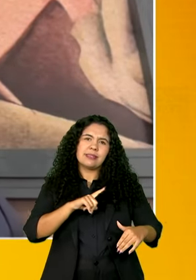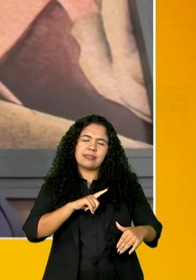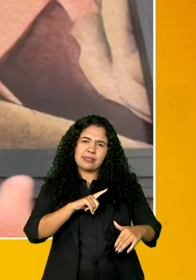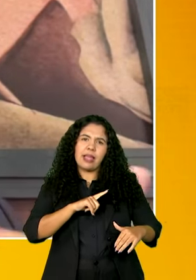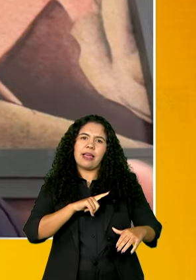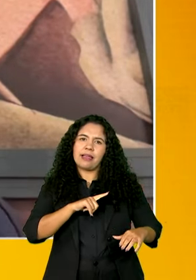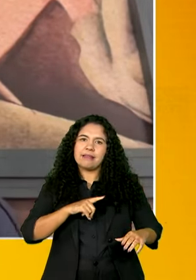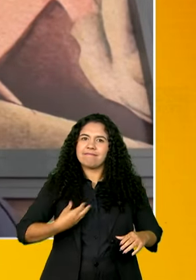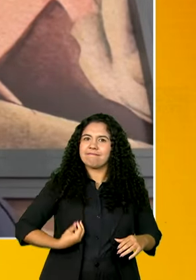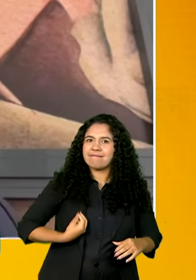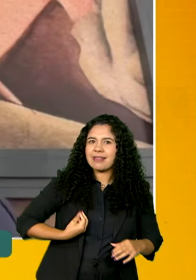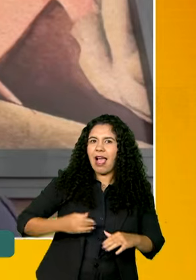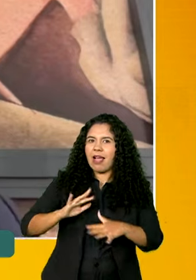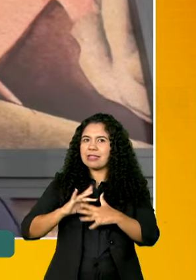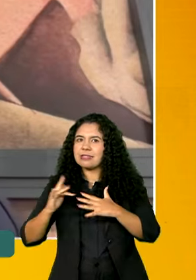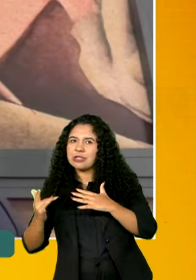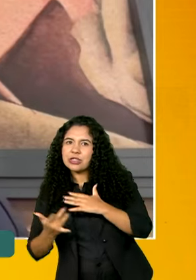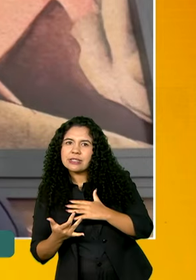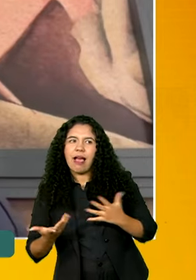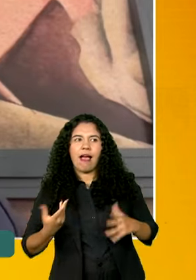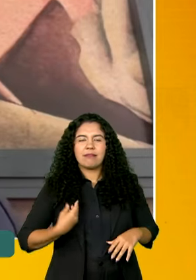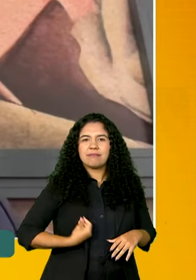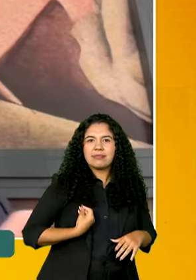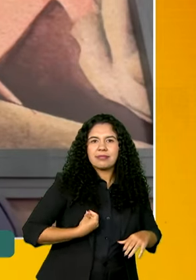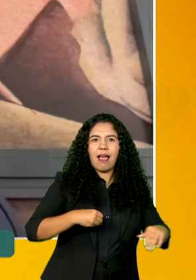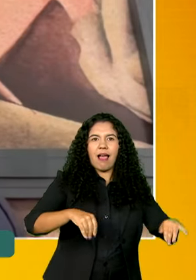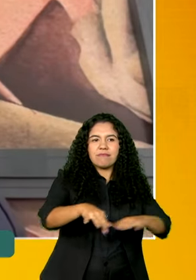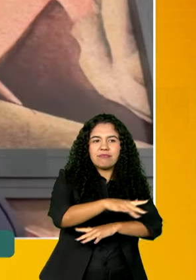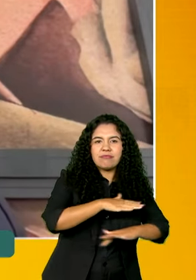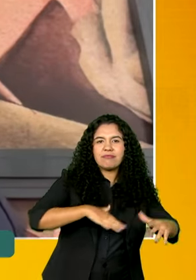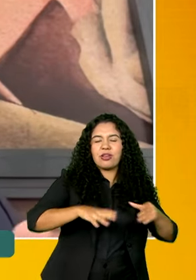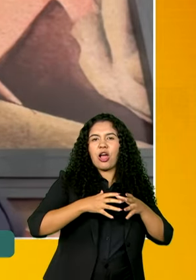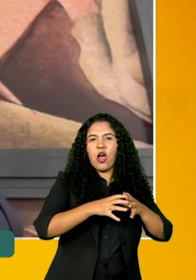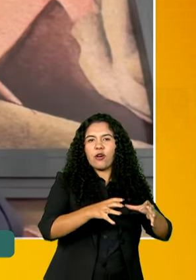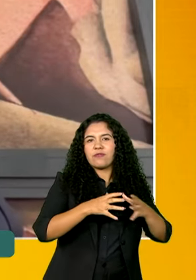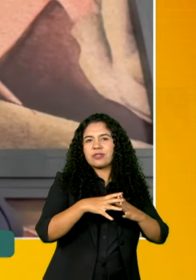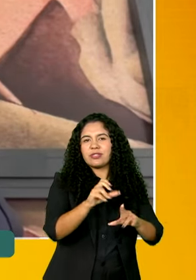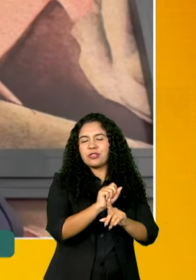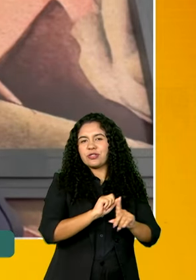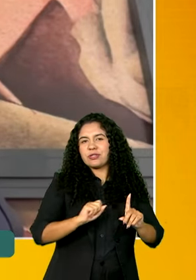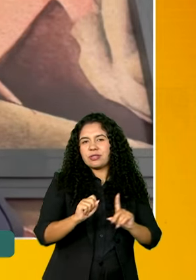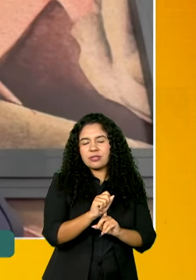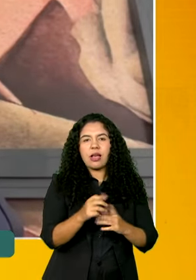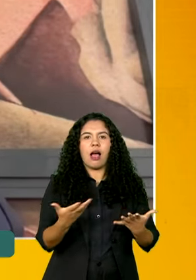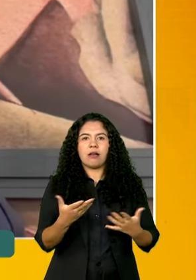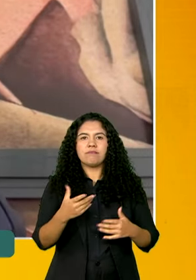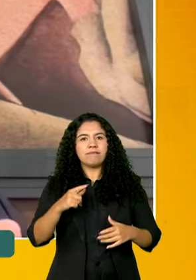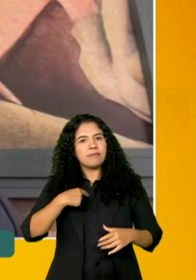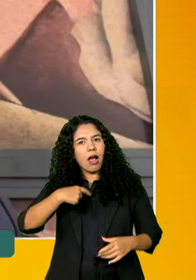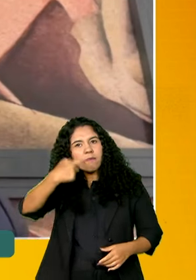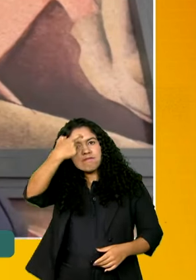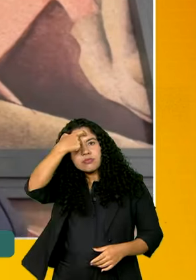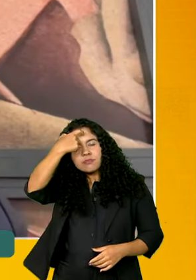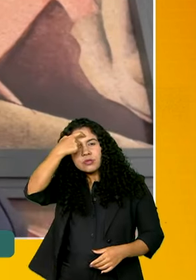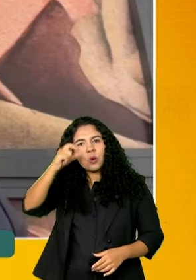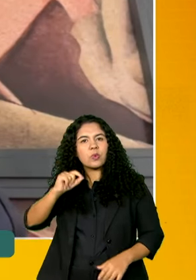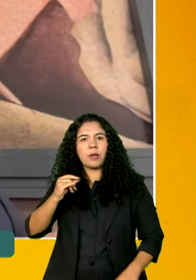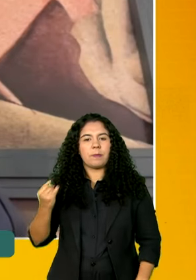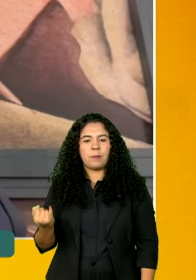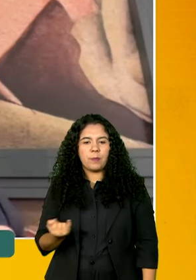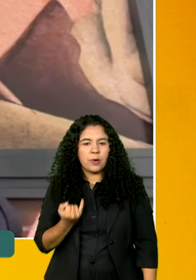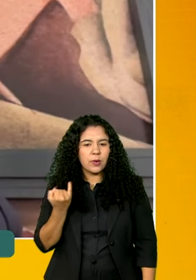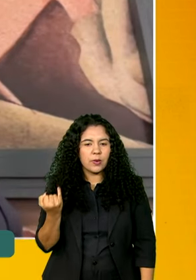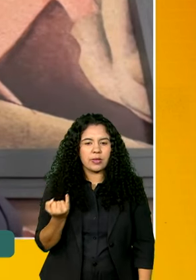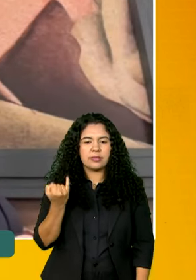que está nas redes, que está nos espaços de convivência social, para que eles tenham essa consciência da importância